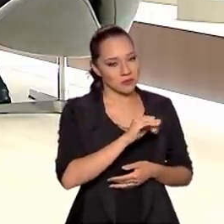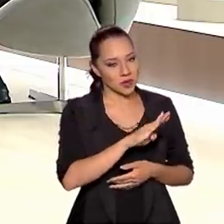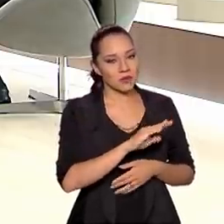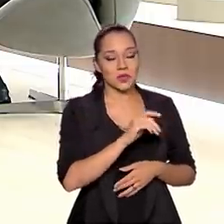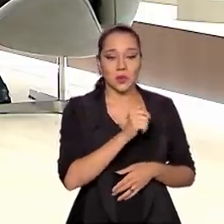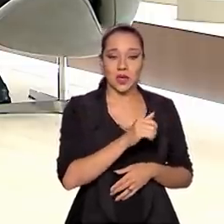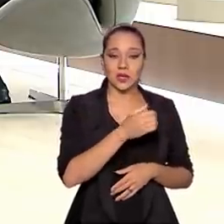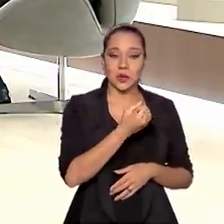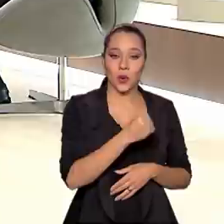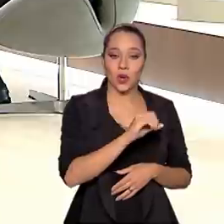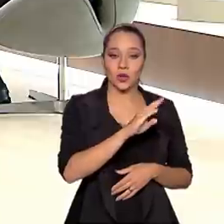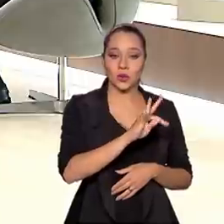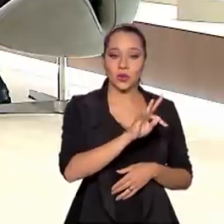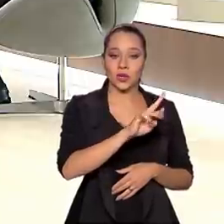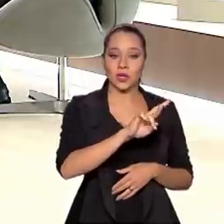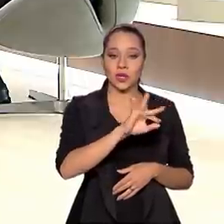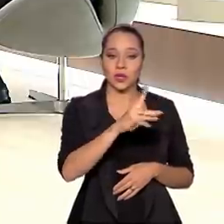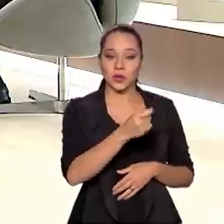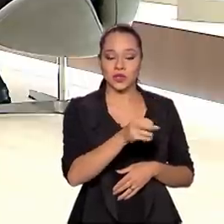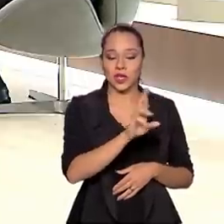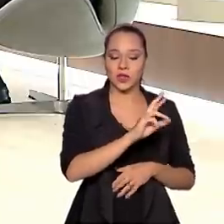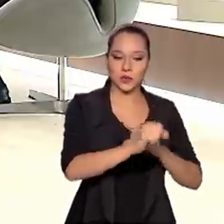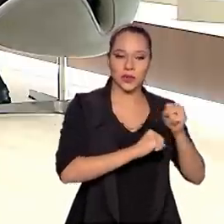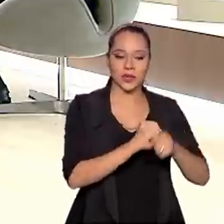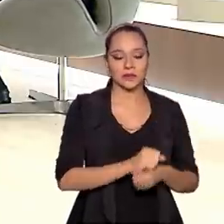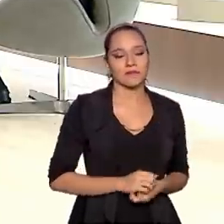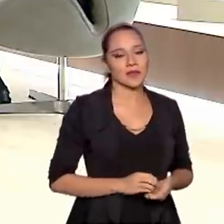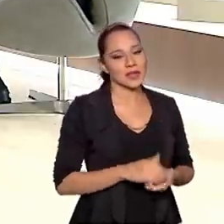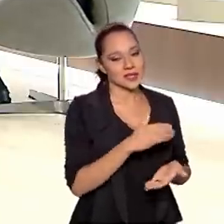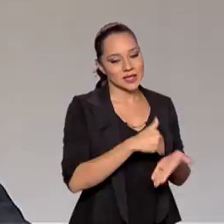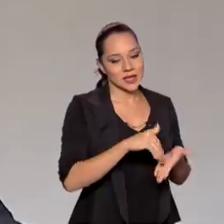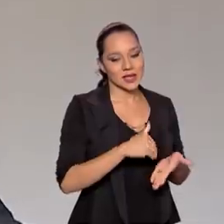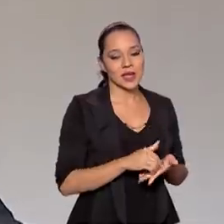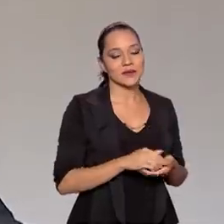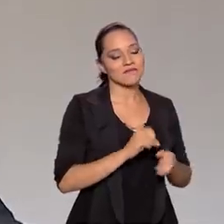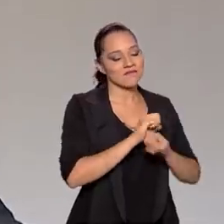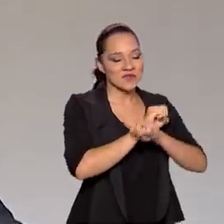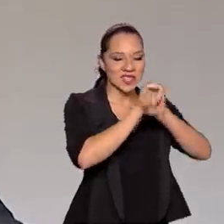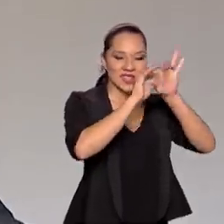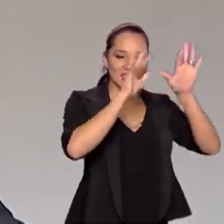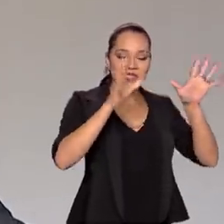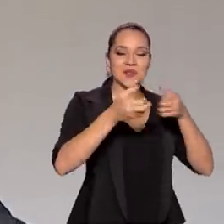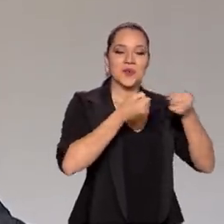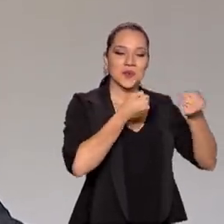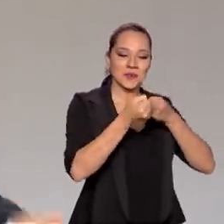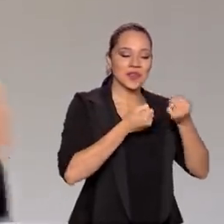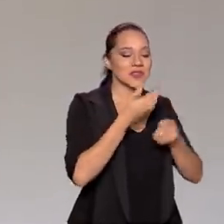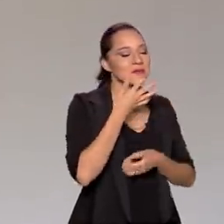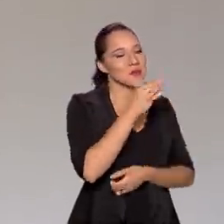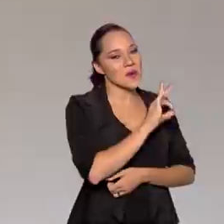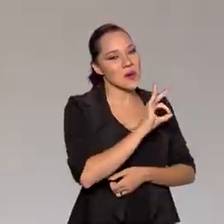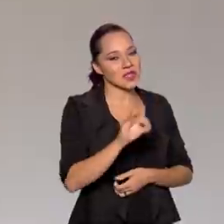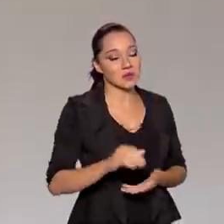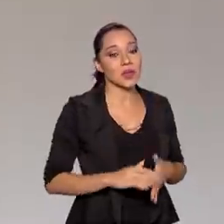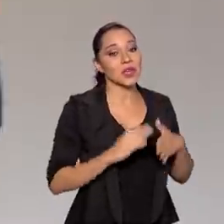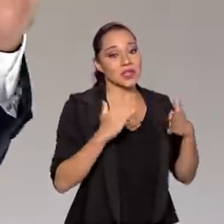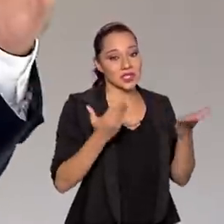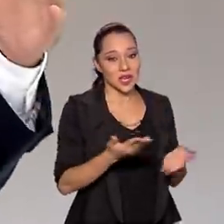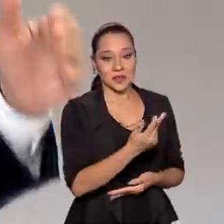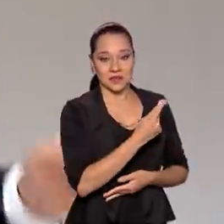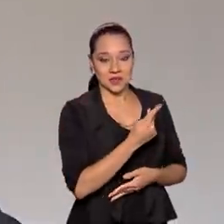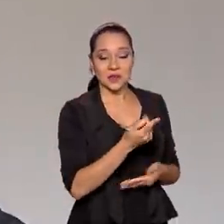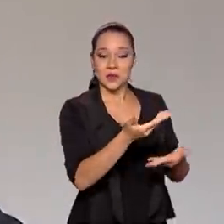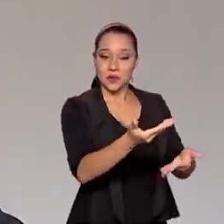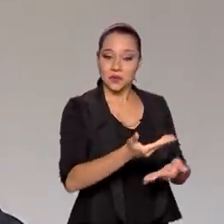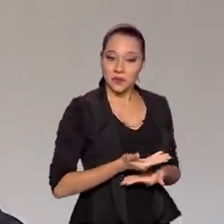trilhões de reais por ano. Exatamente. Secretário, esclarecedor a entrevista. Muito obrigado. Já deixamos aqui o Ecatius,